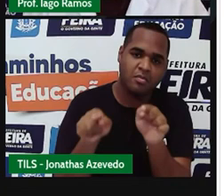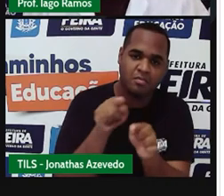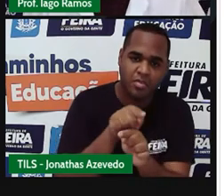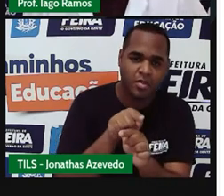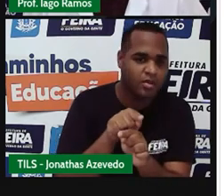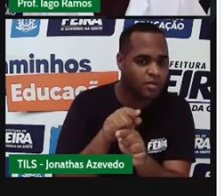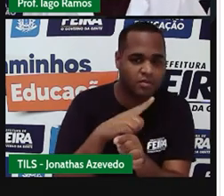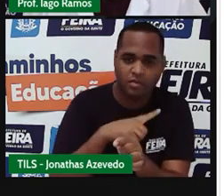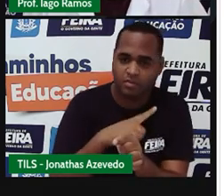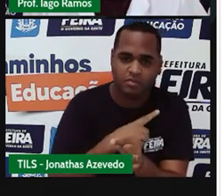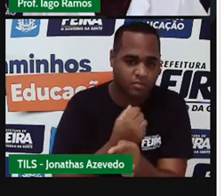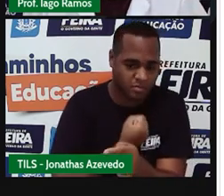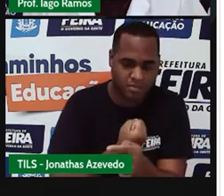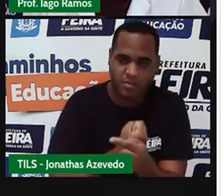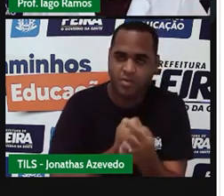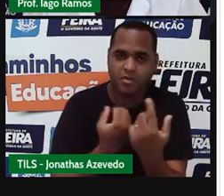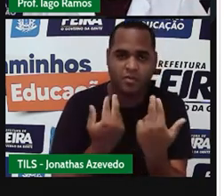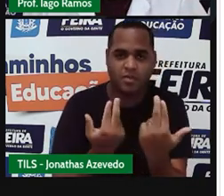171.